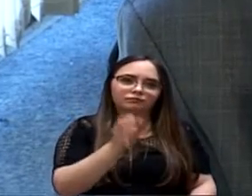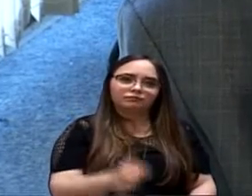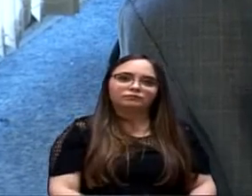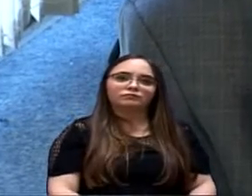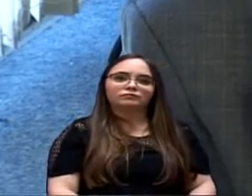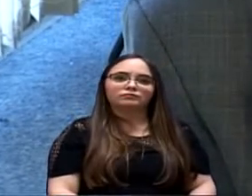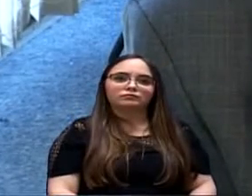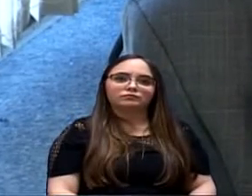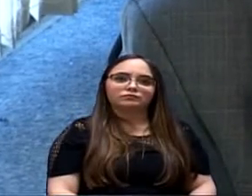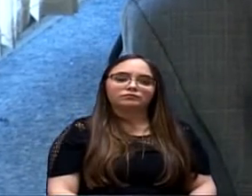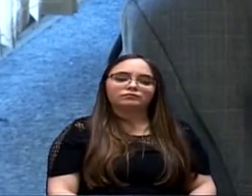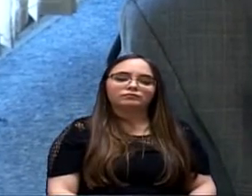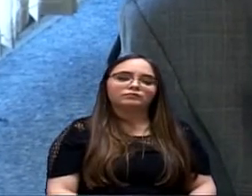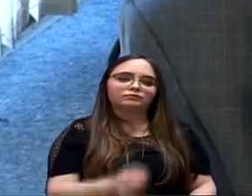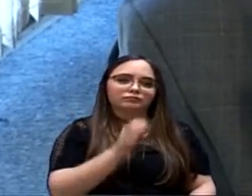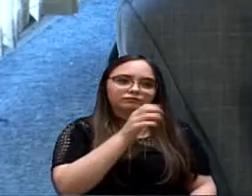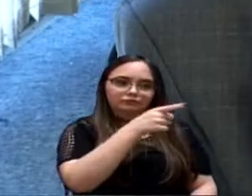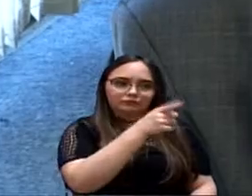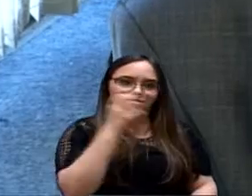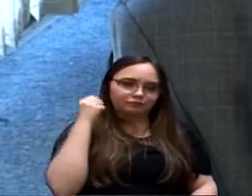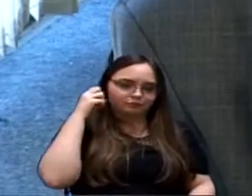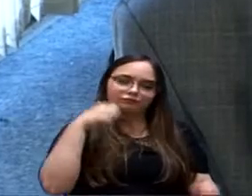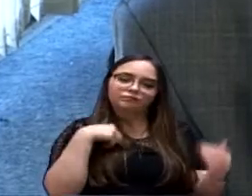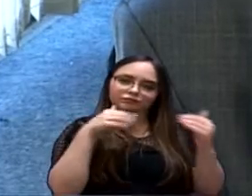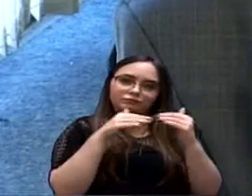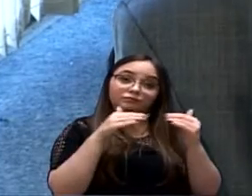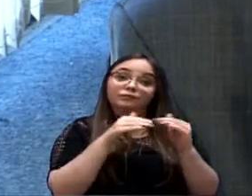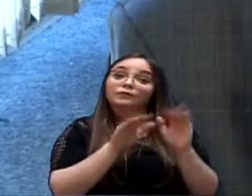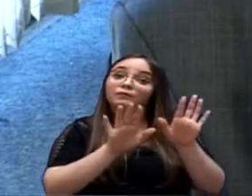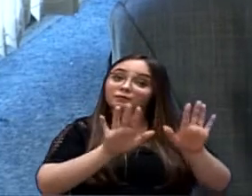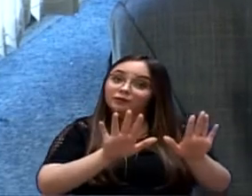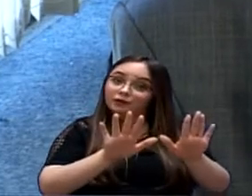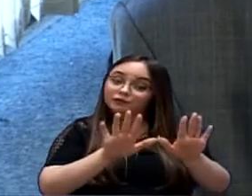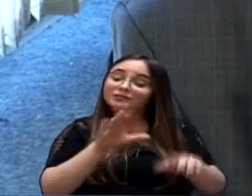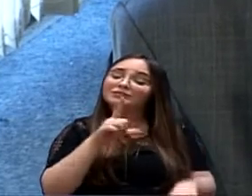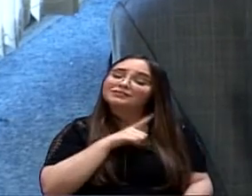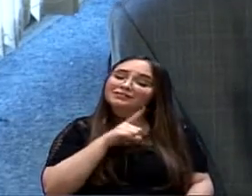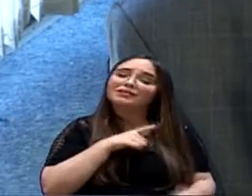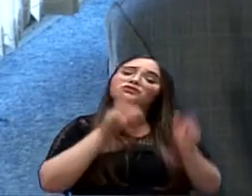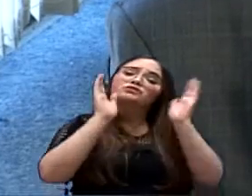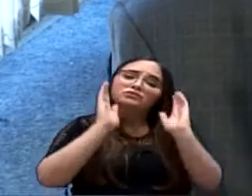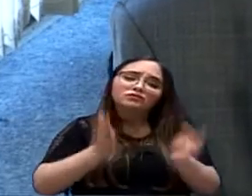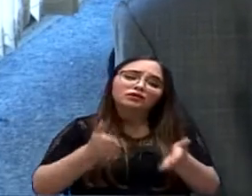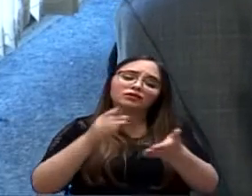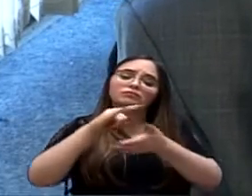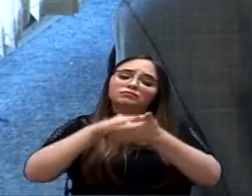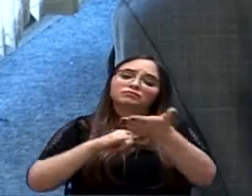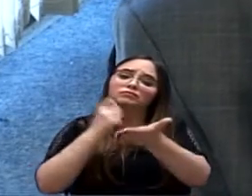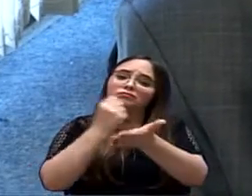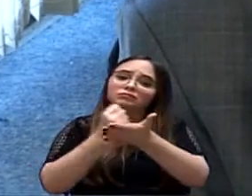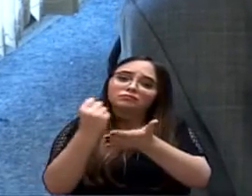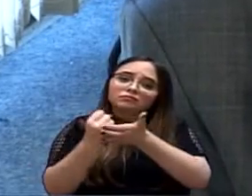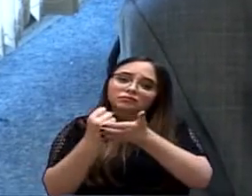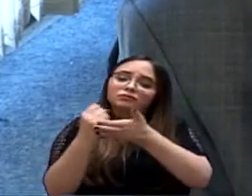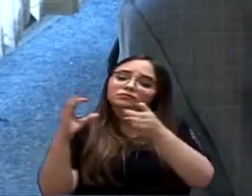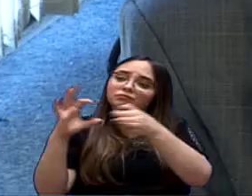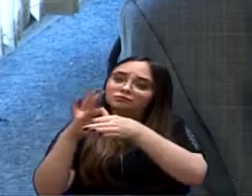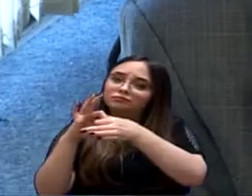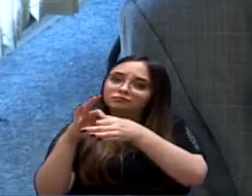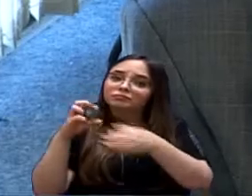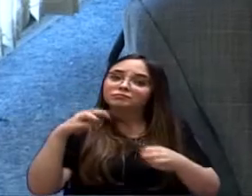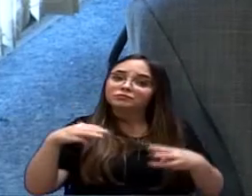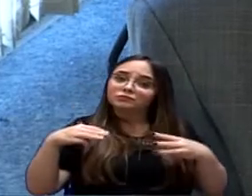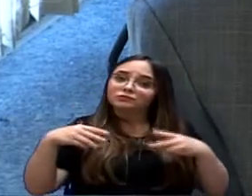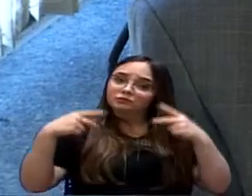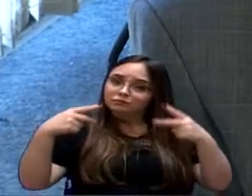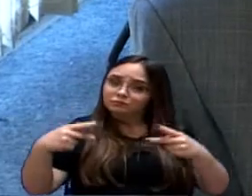o projeto de lei da vereadora, mas existe um acordo entre as partes, entre o Ministério Público